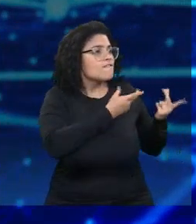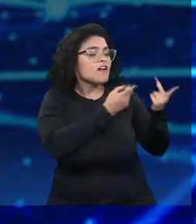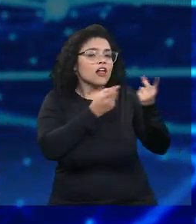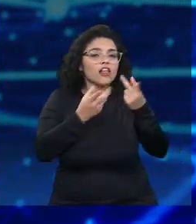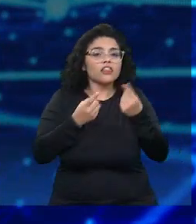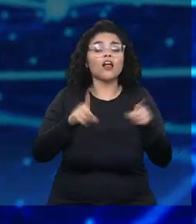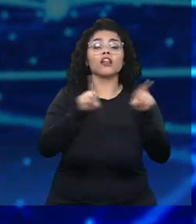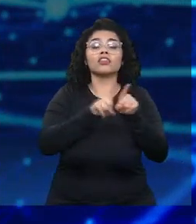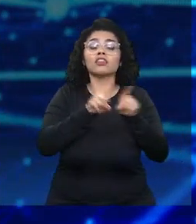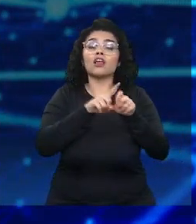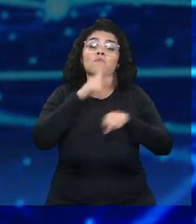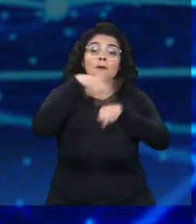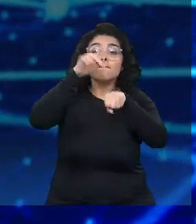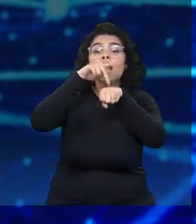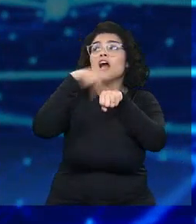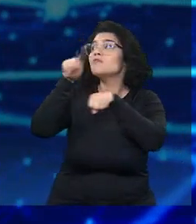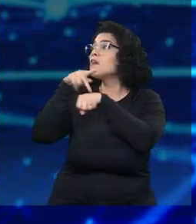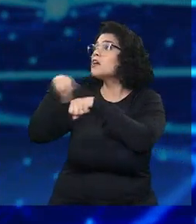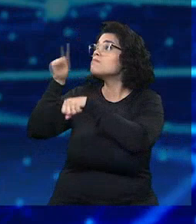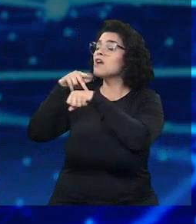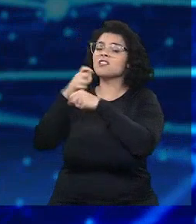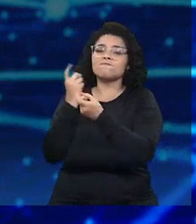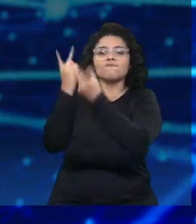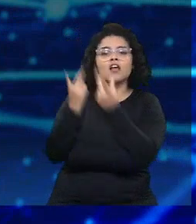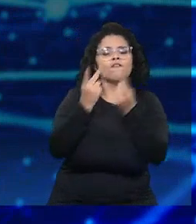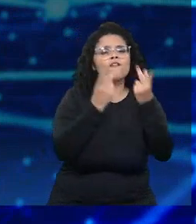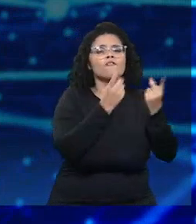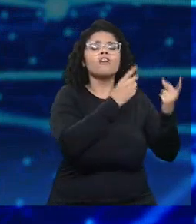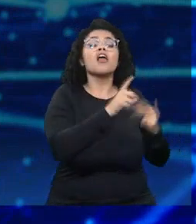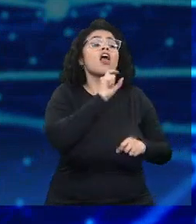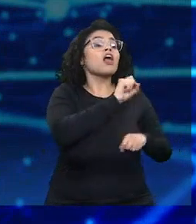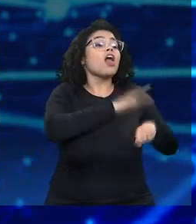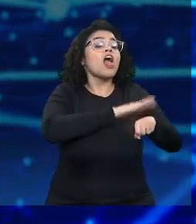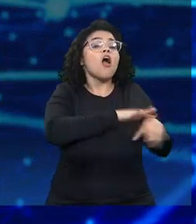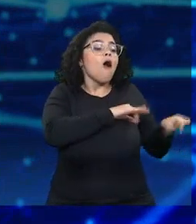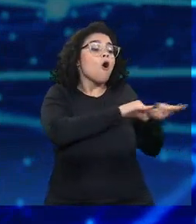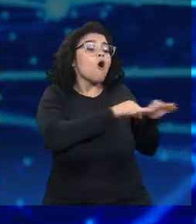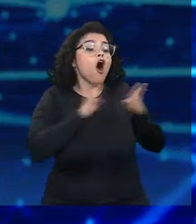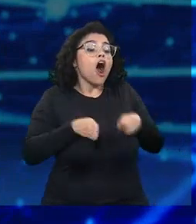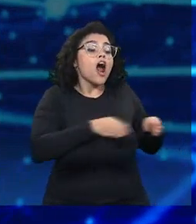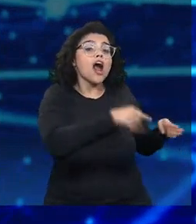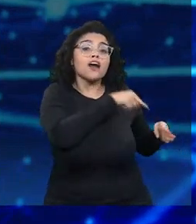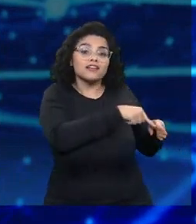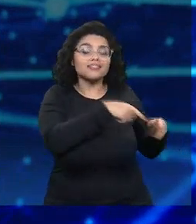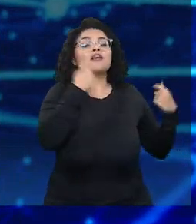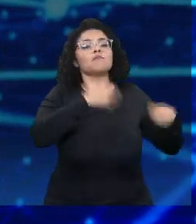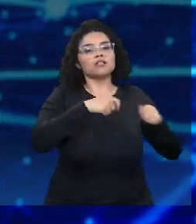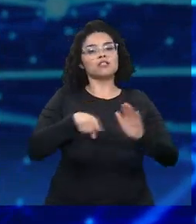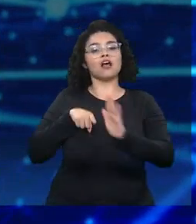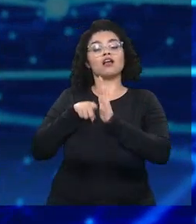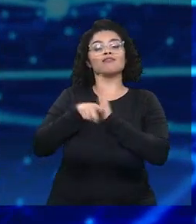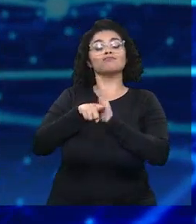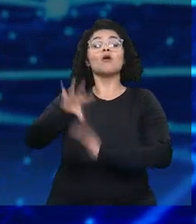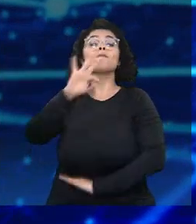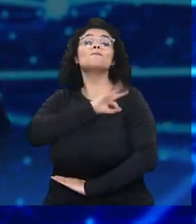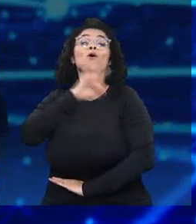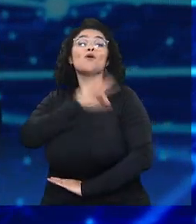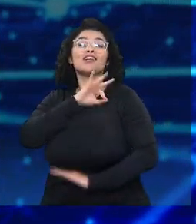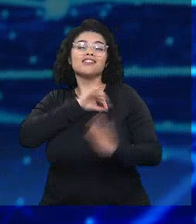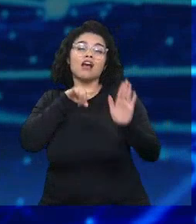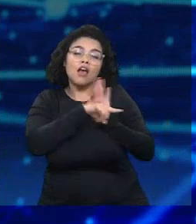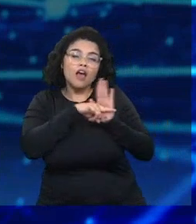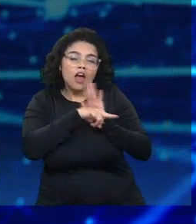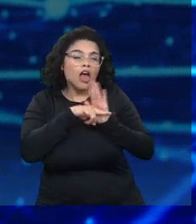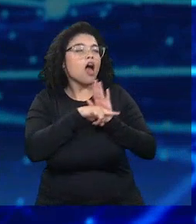contrabandear para outros países. Sem uma polícia civil investigativa, fortalecida, da mesma maneira